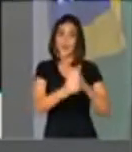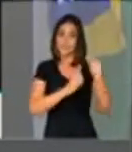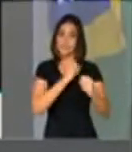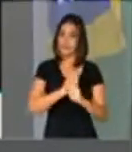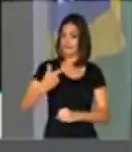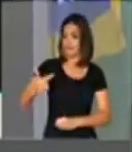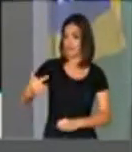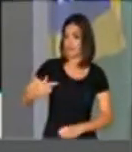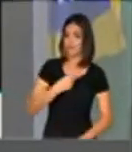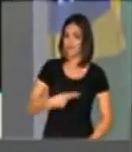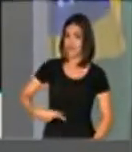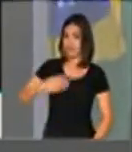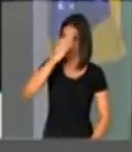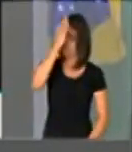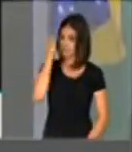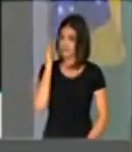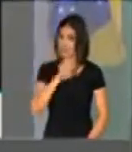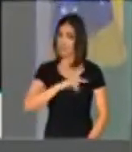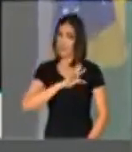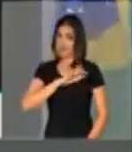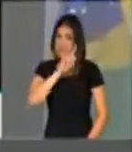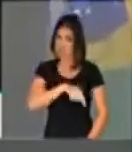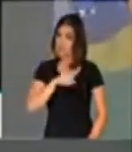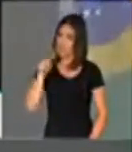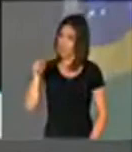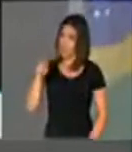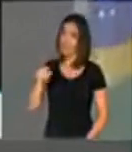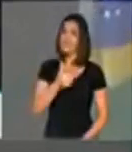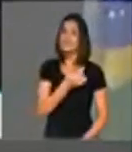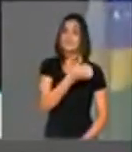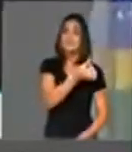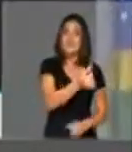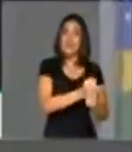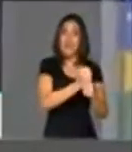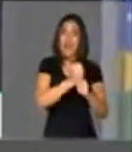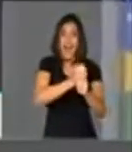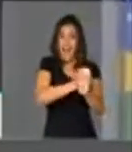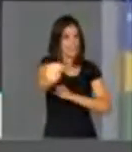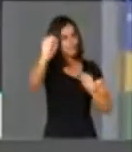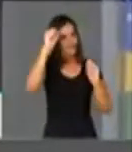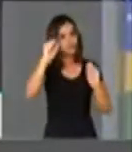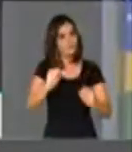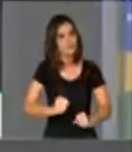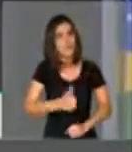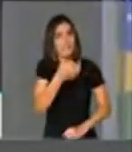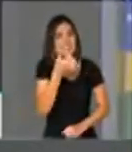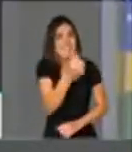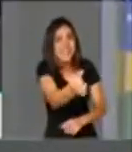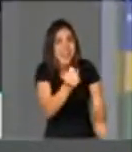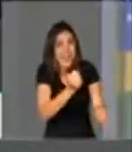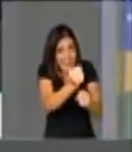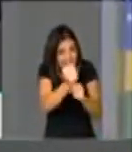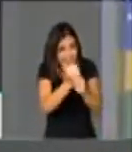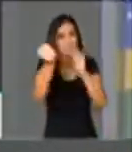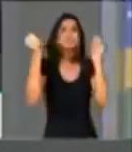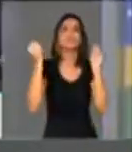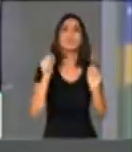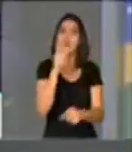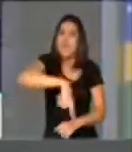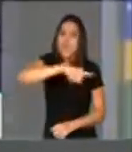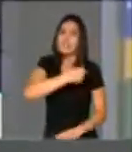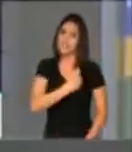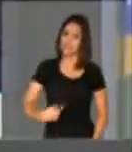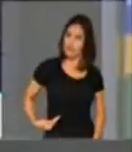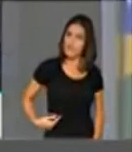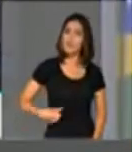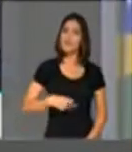vice do PT. O vice do PT é o Tener. Ou seja, 16 anos. 16 anos que eles